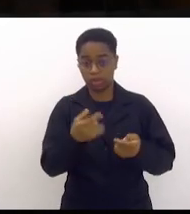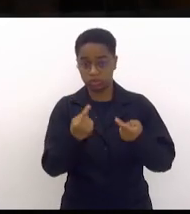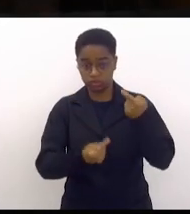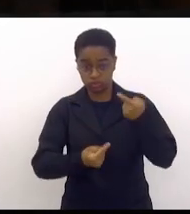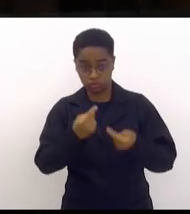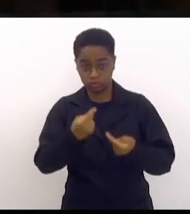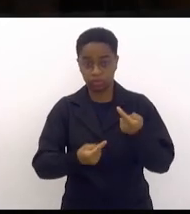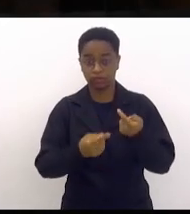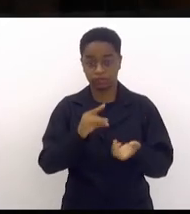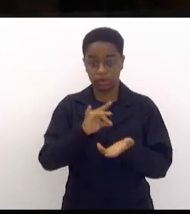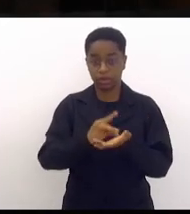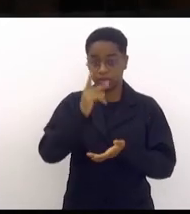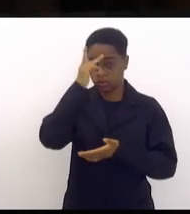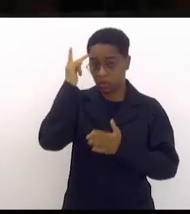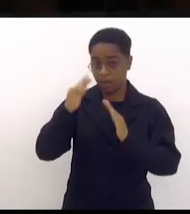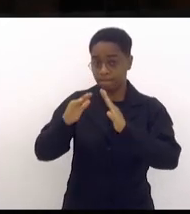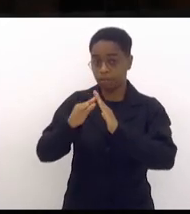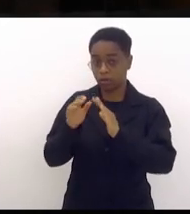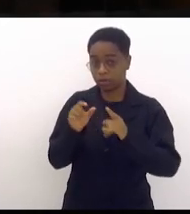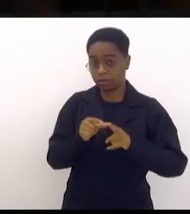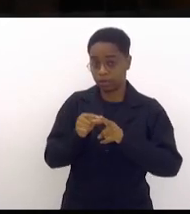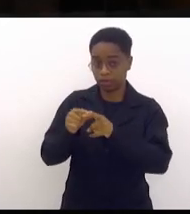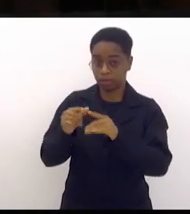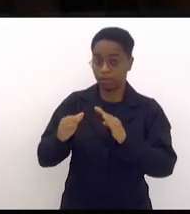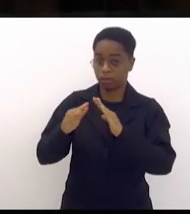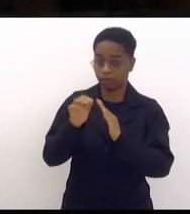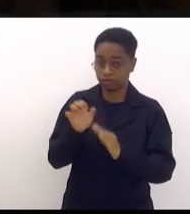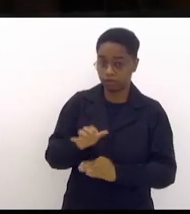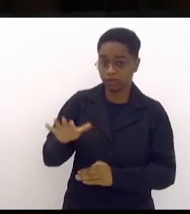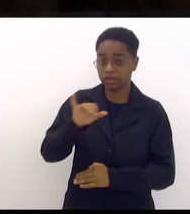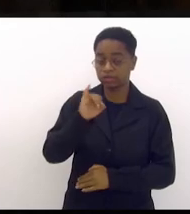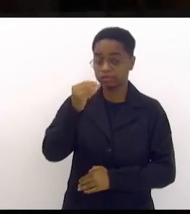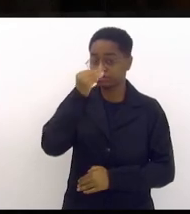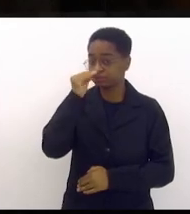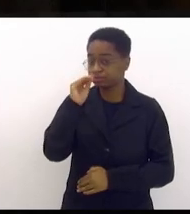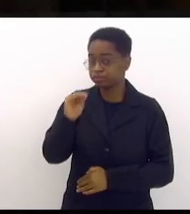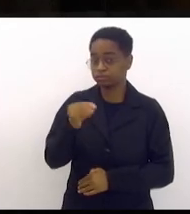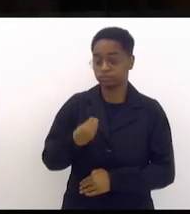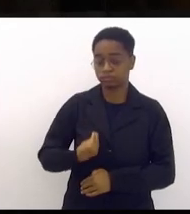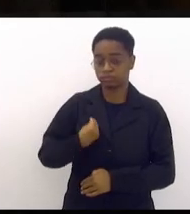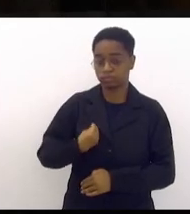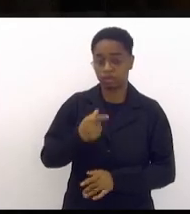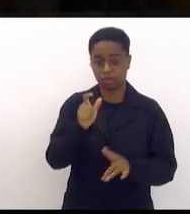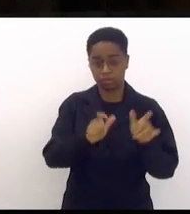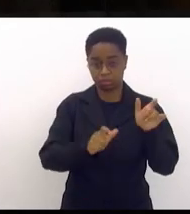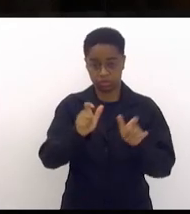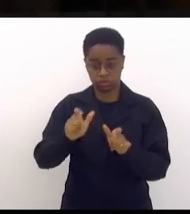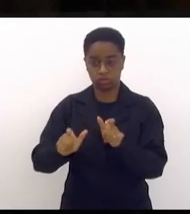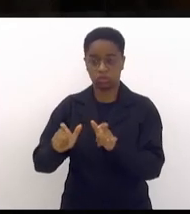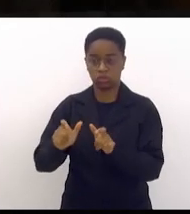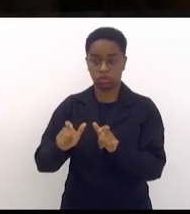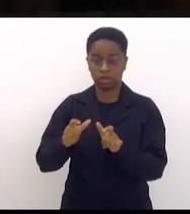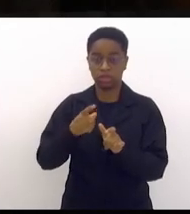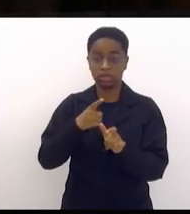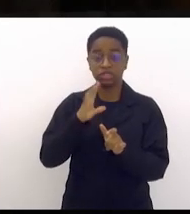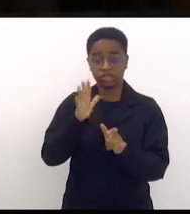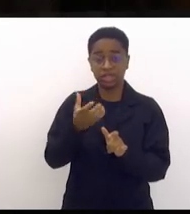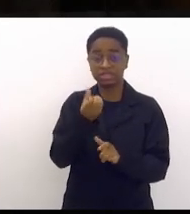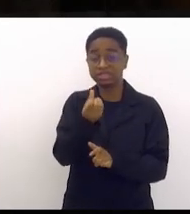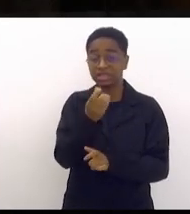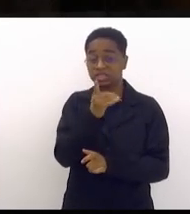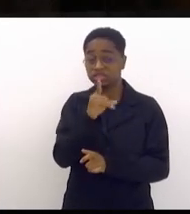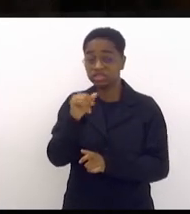quem está dentro da favela e da periferia, quando ignora a existência dessas pessoas com seis dias de